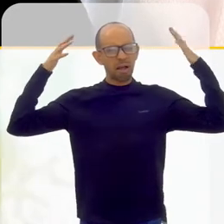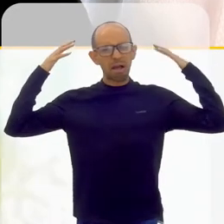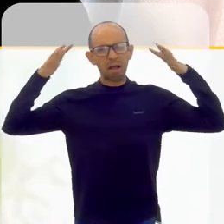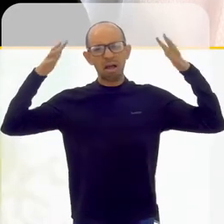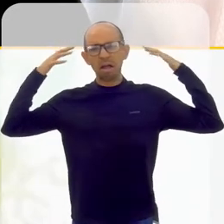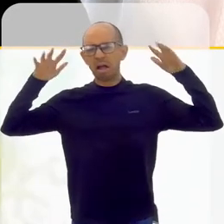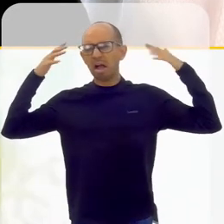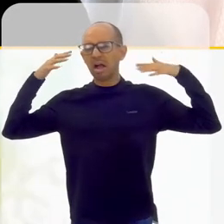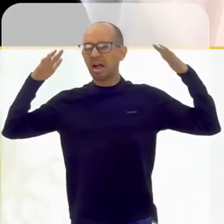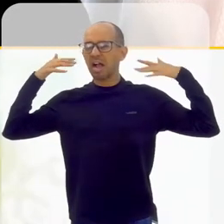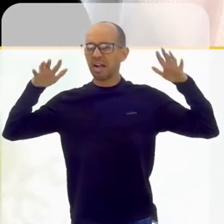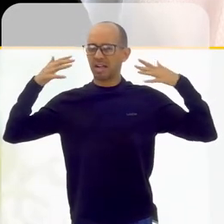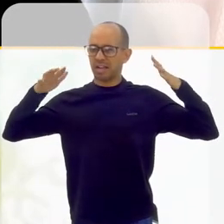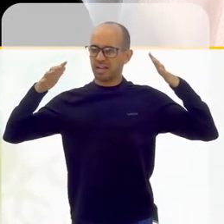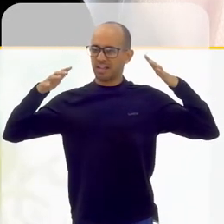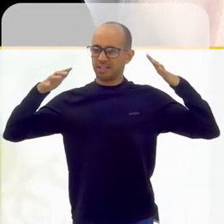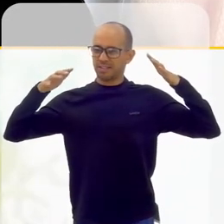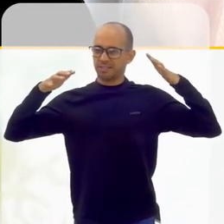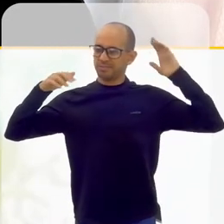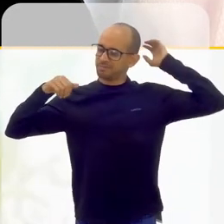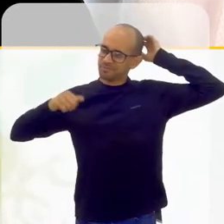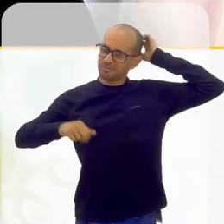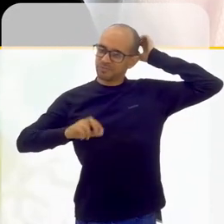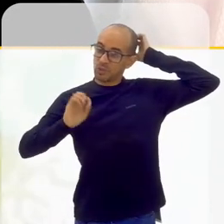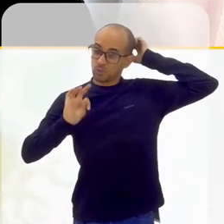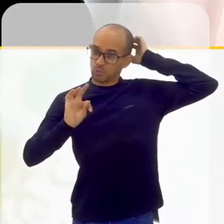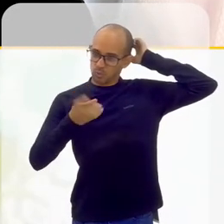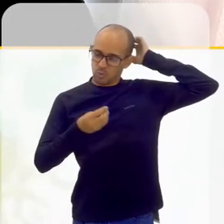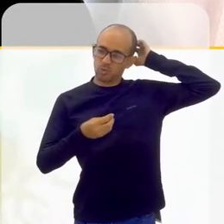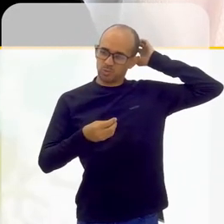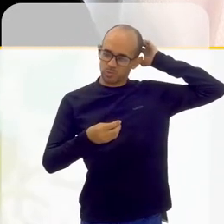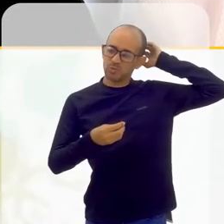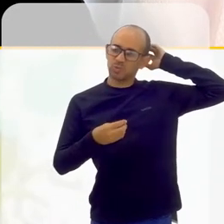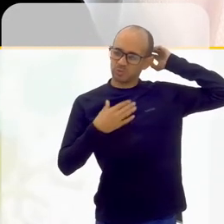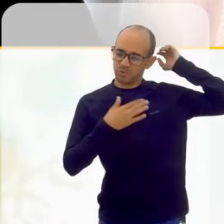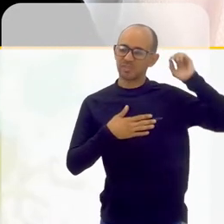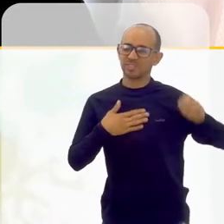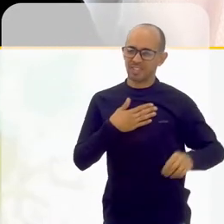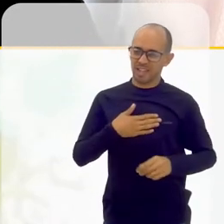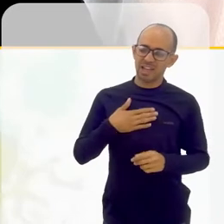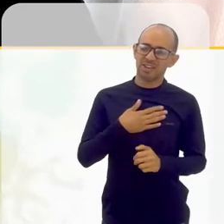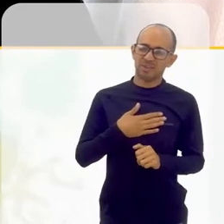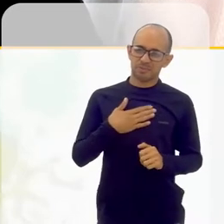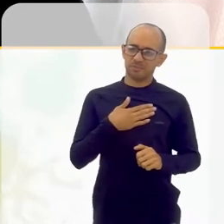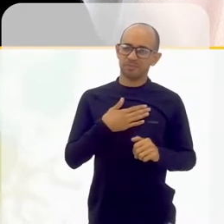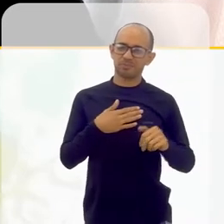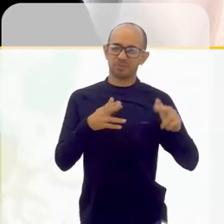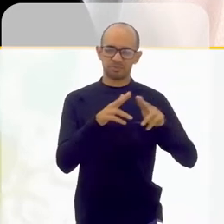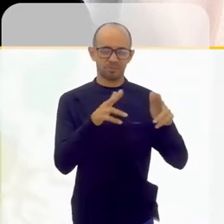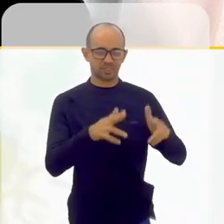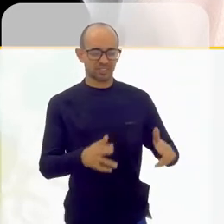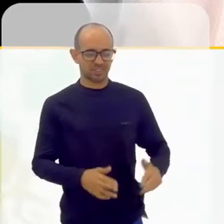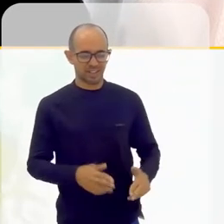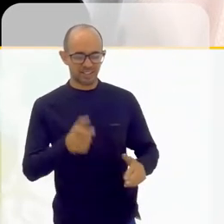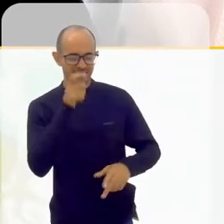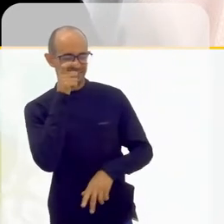Uuuuuh! Não tinha para mais ninguém do grupo, por mais que as personagens fossem